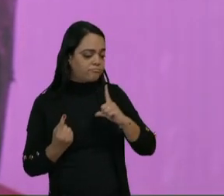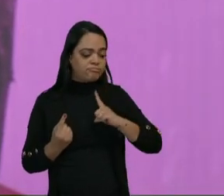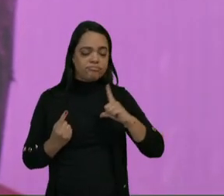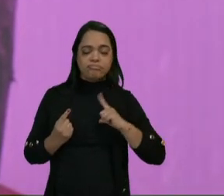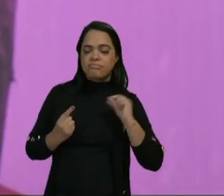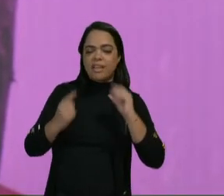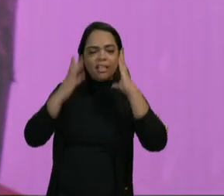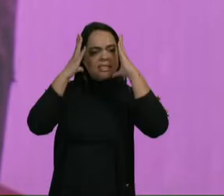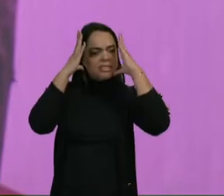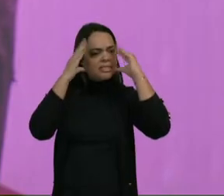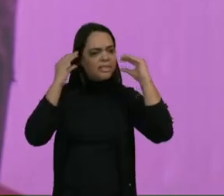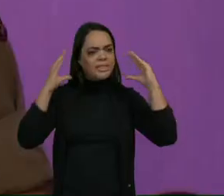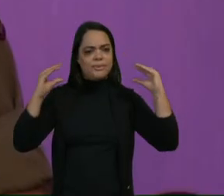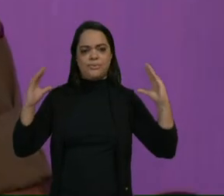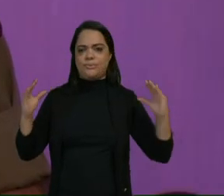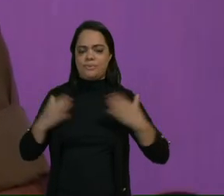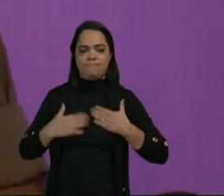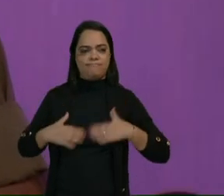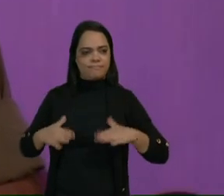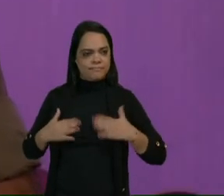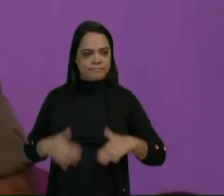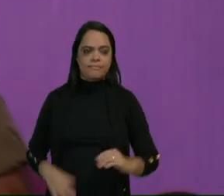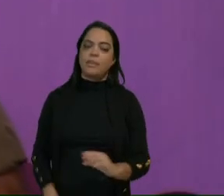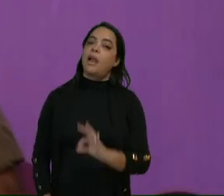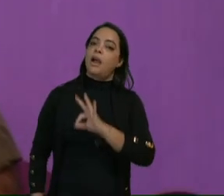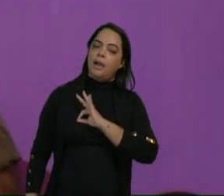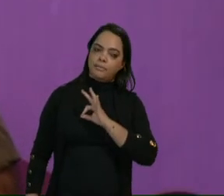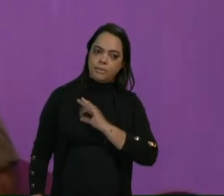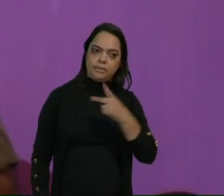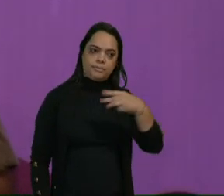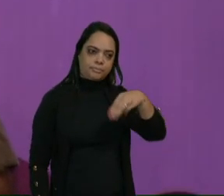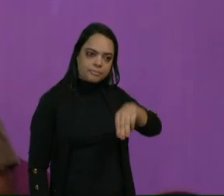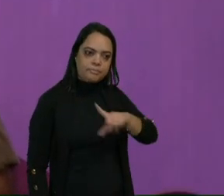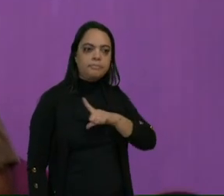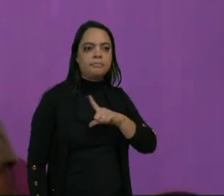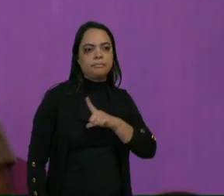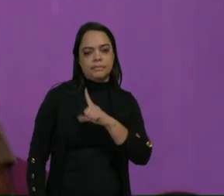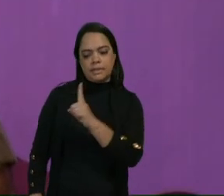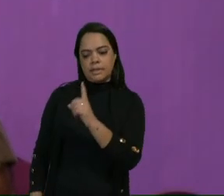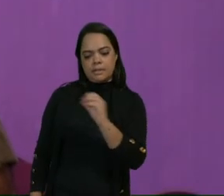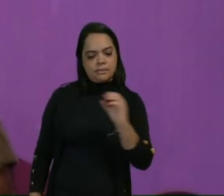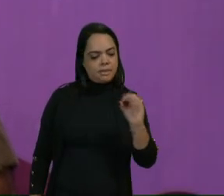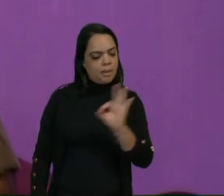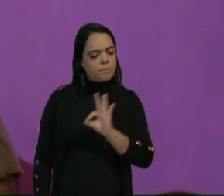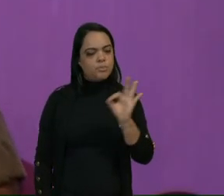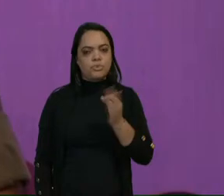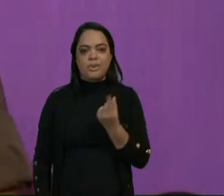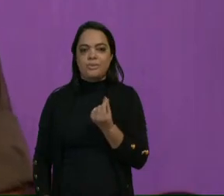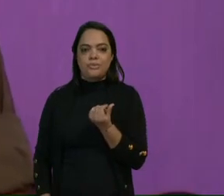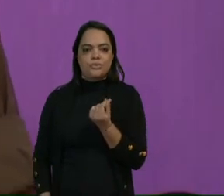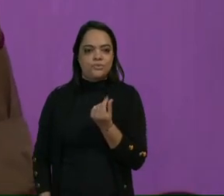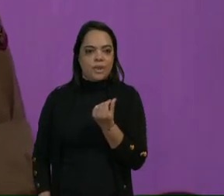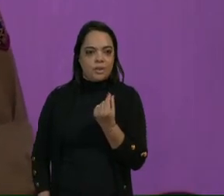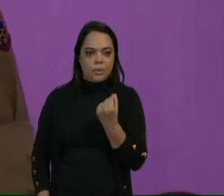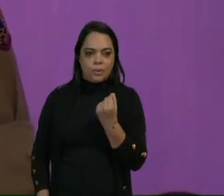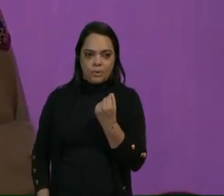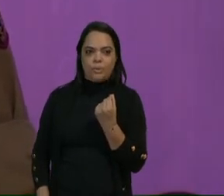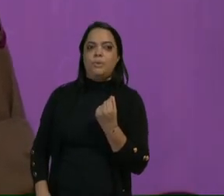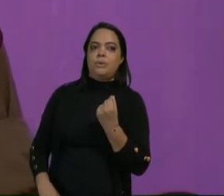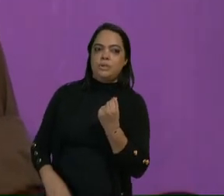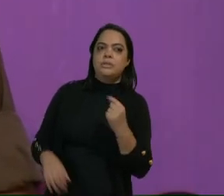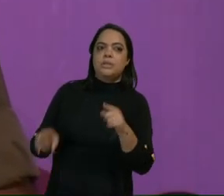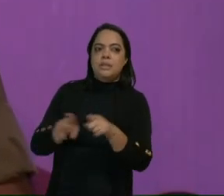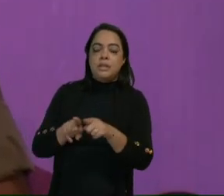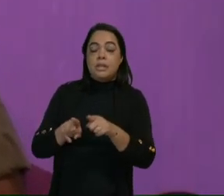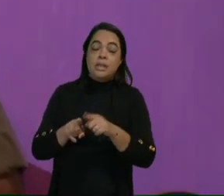maior tranquilidade. A Polícia Militar está disponibilizando 100% dos seus recursos logísticos, 100% dos seus recursos